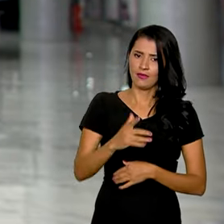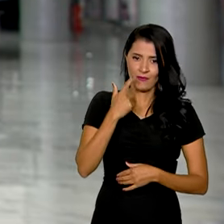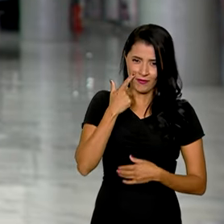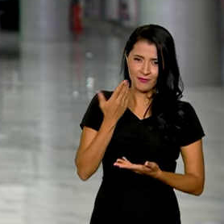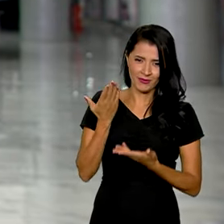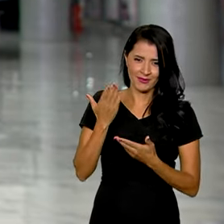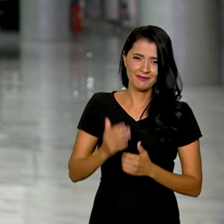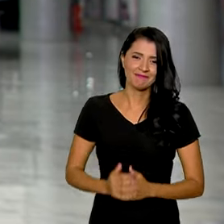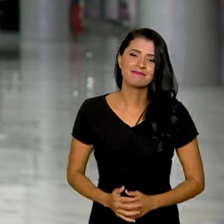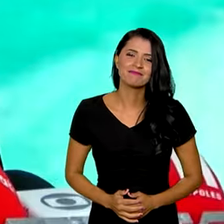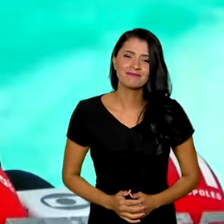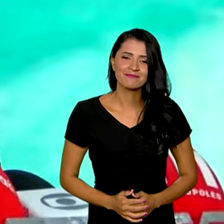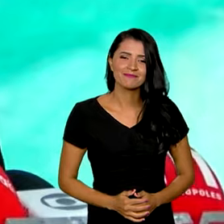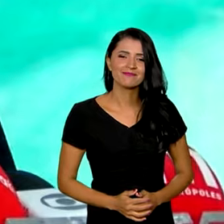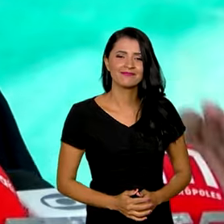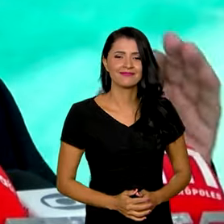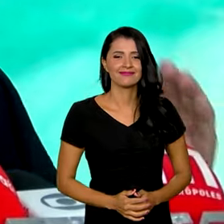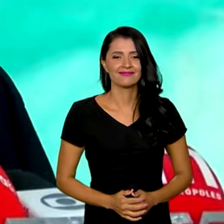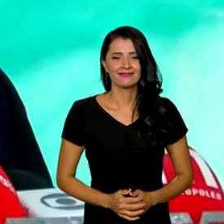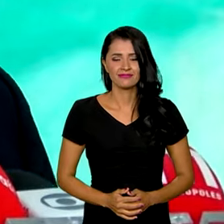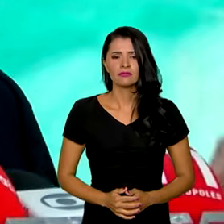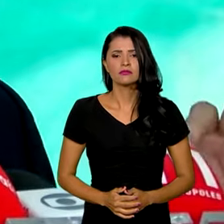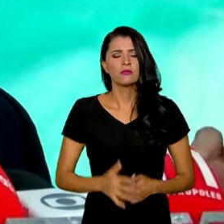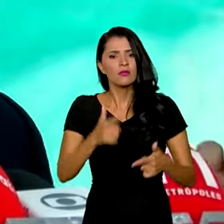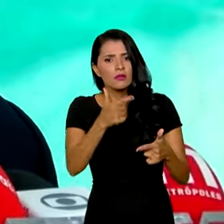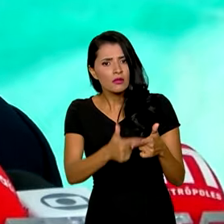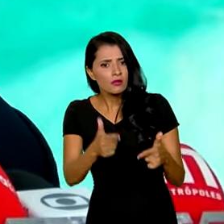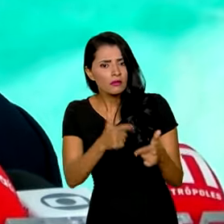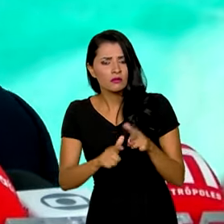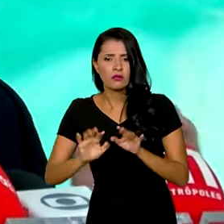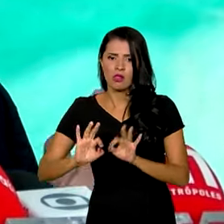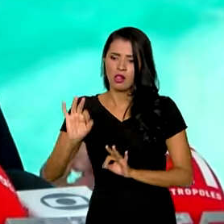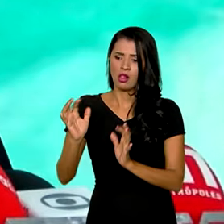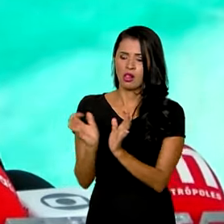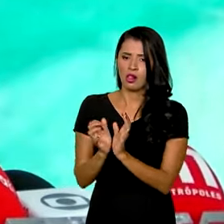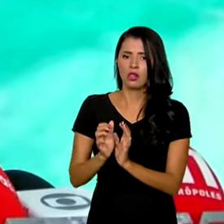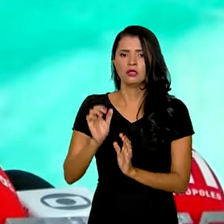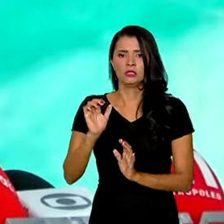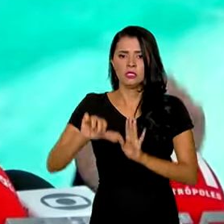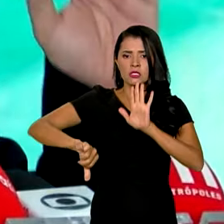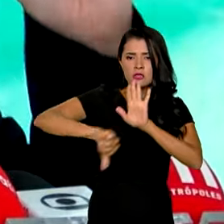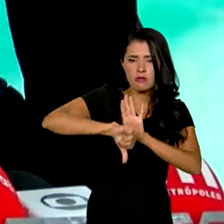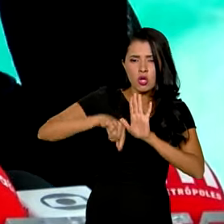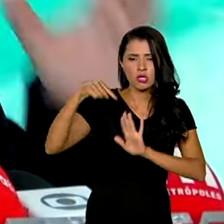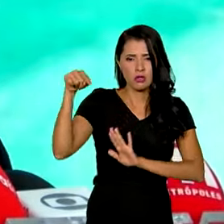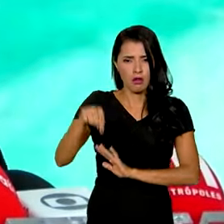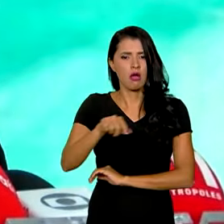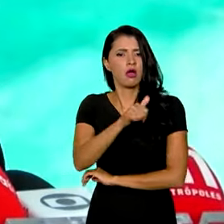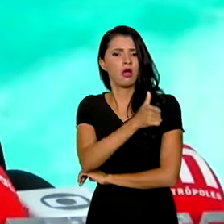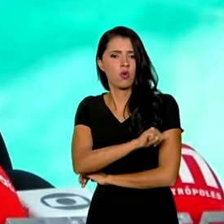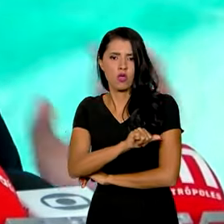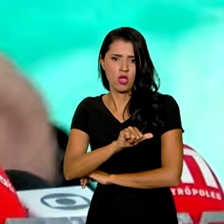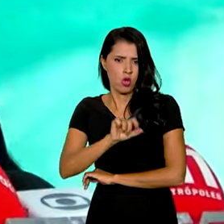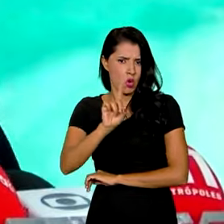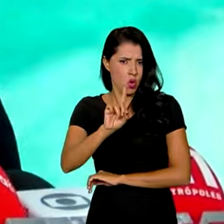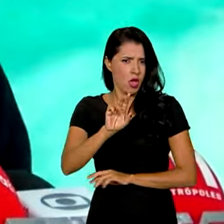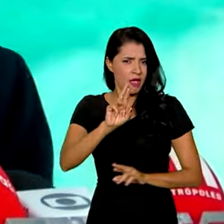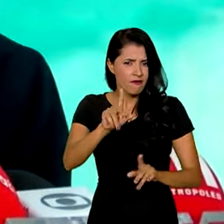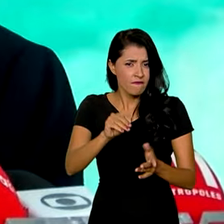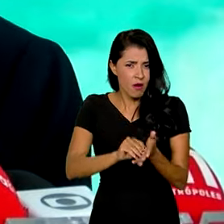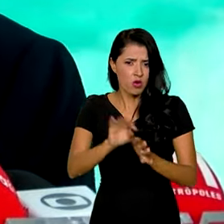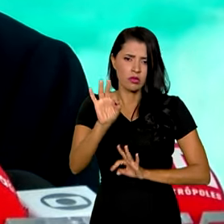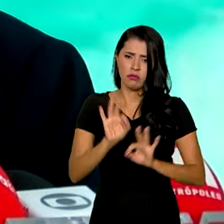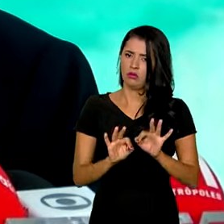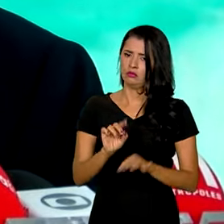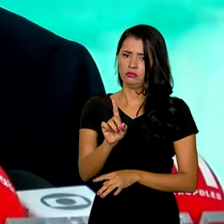assistir. O problema de organização criminosa no Rio de Janeiro não é falta de